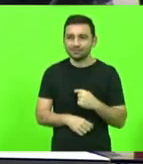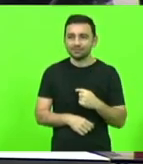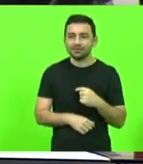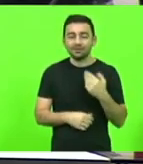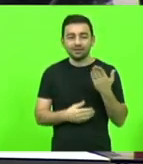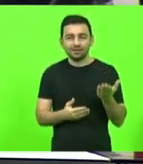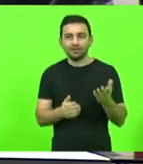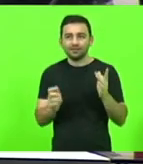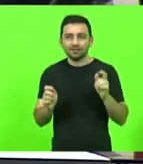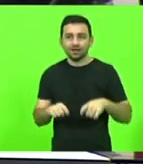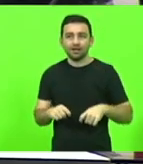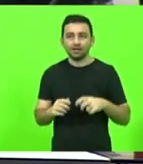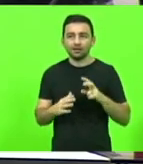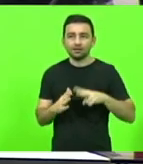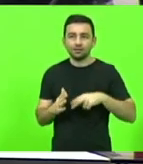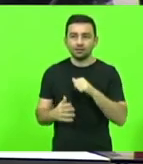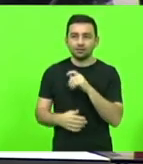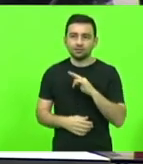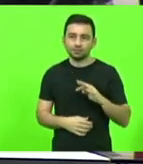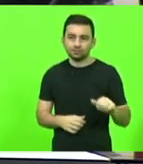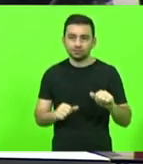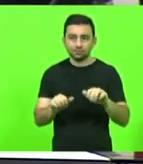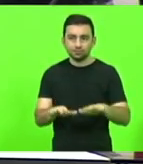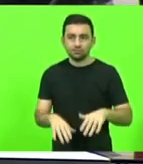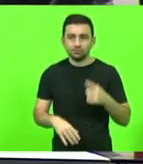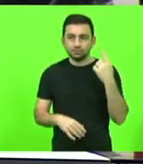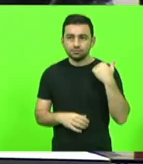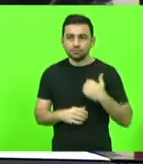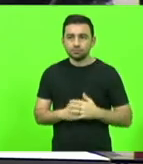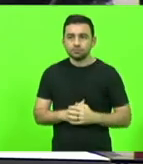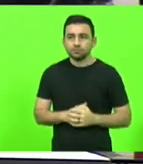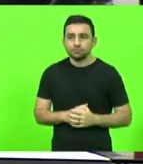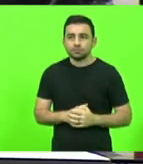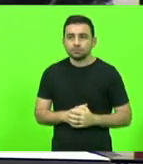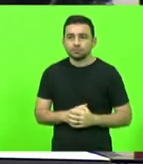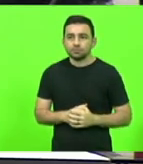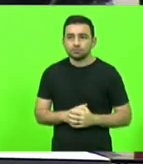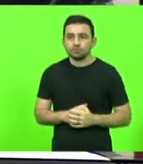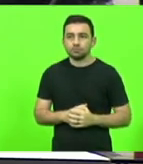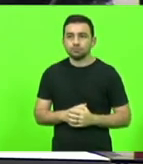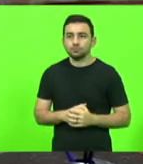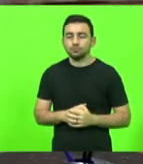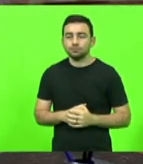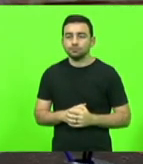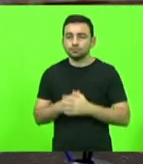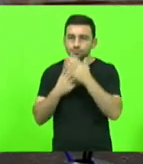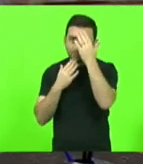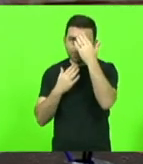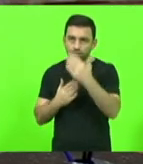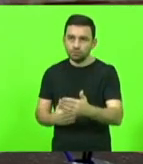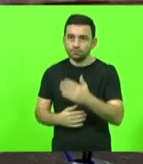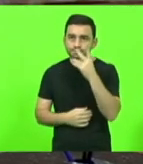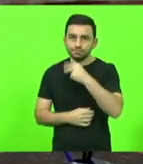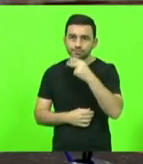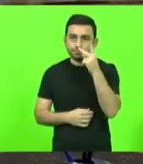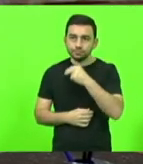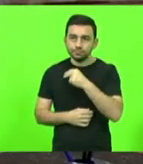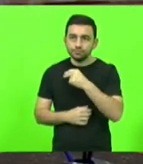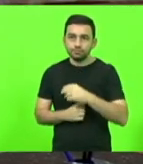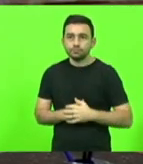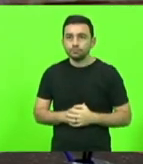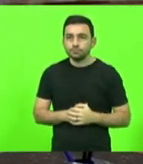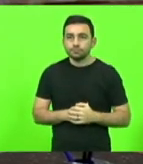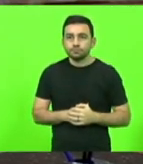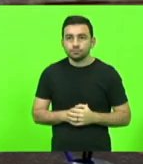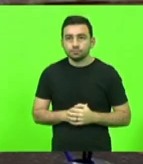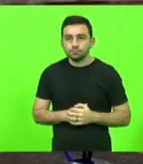fazer a leitura da ata da sessão anterior, deputado Silvio. Obrigado, deputado Kennedy Nunes, Vossa Excelência que